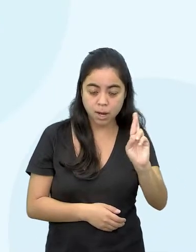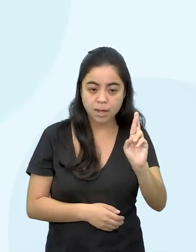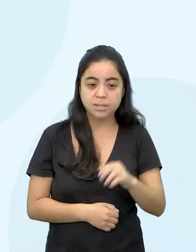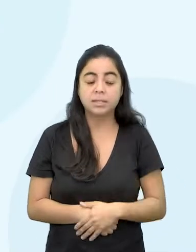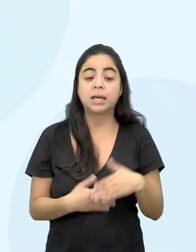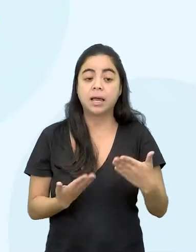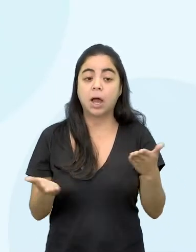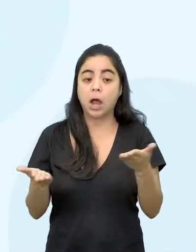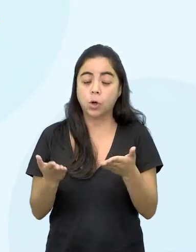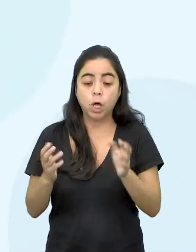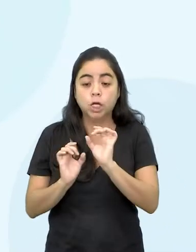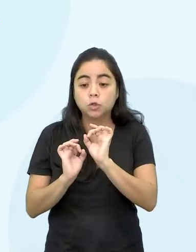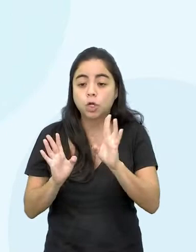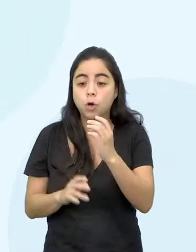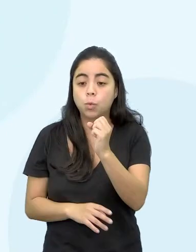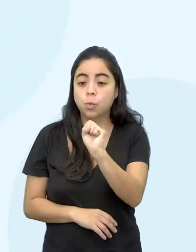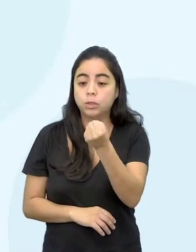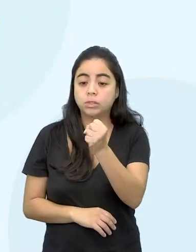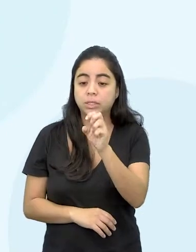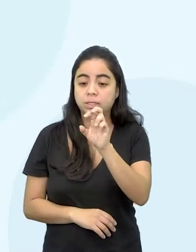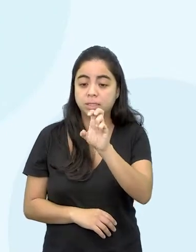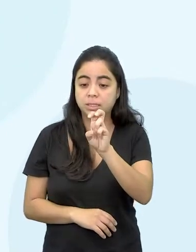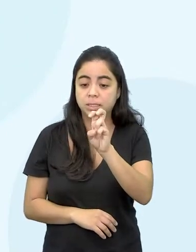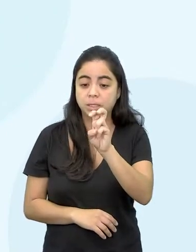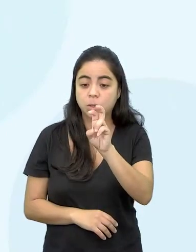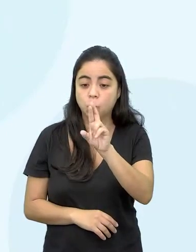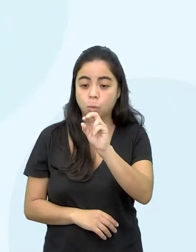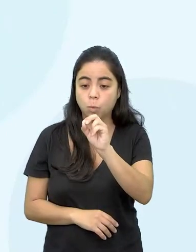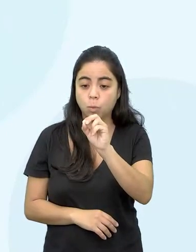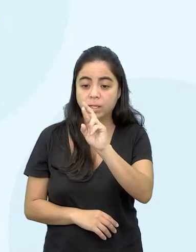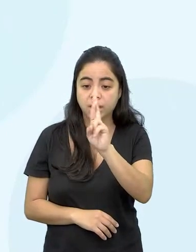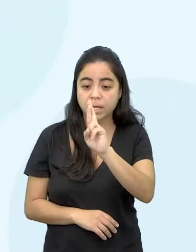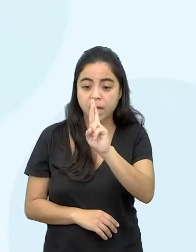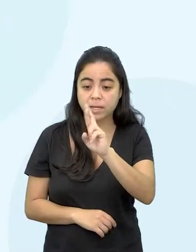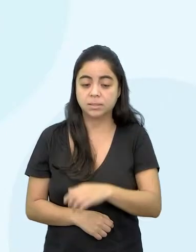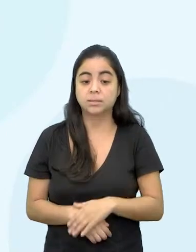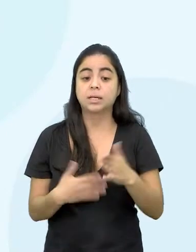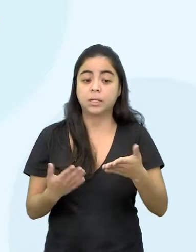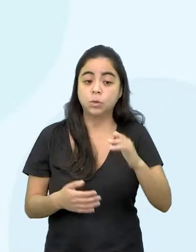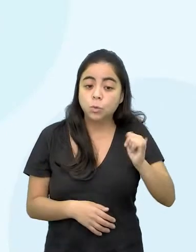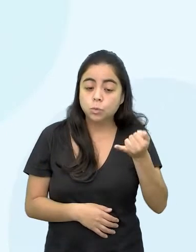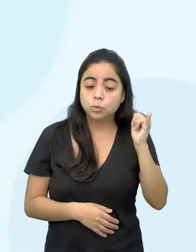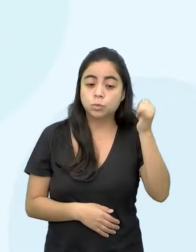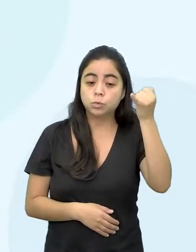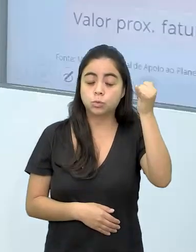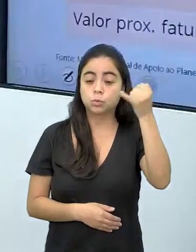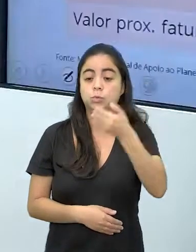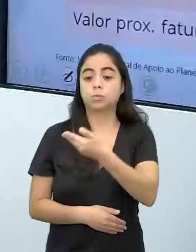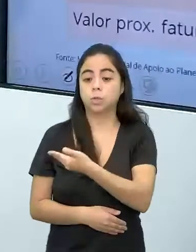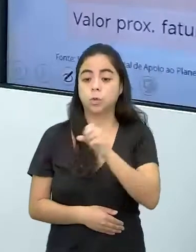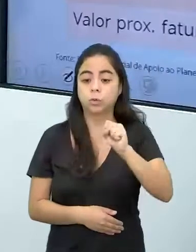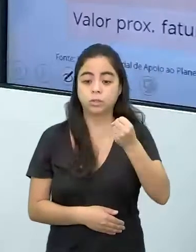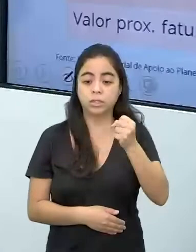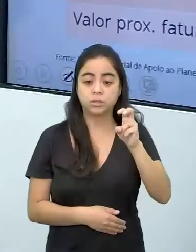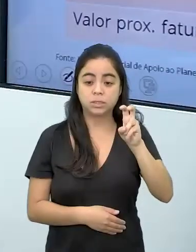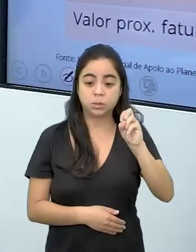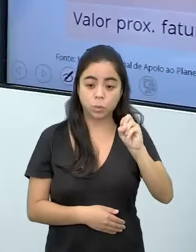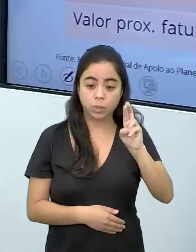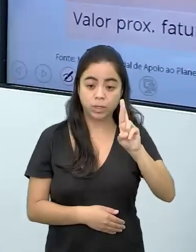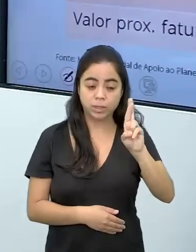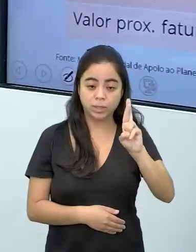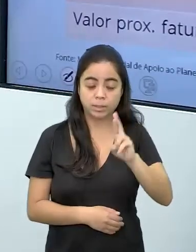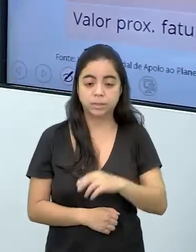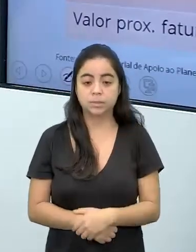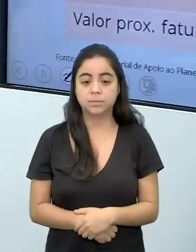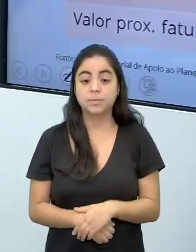me restando aí R$ 850,00. Então, esses juros rotativos vai ser em cima desses R 850,00.